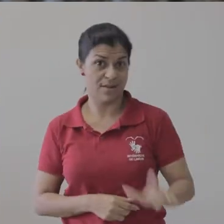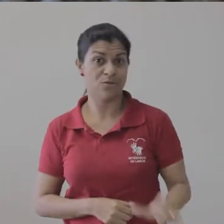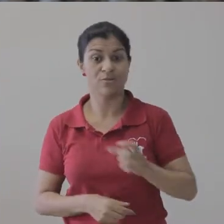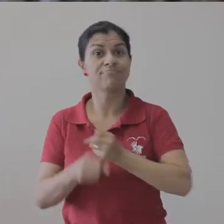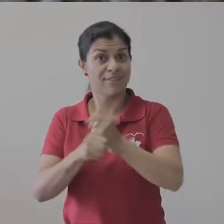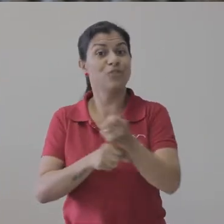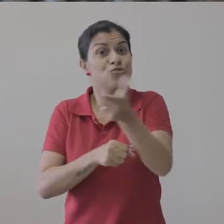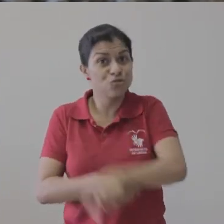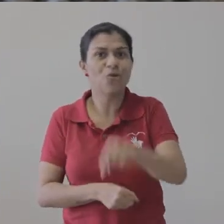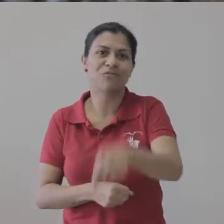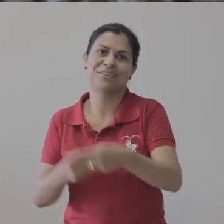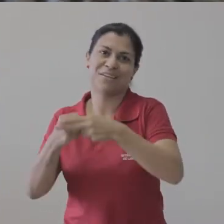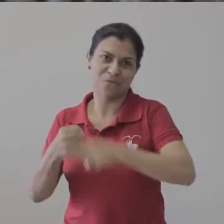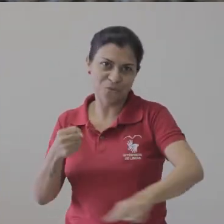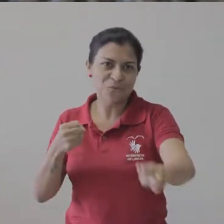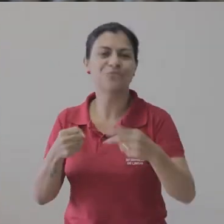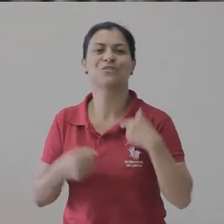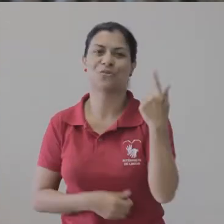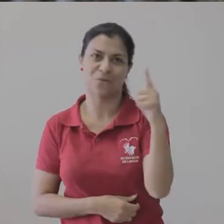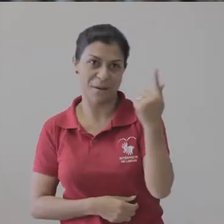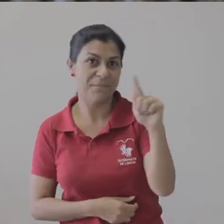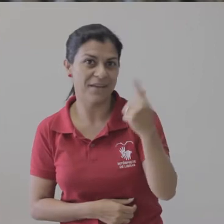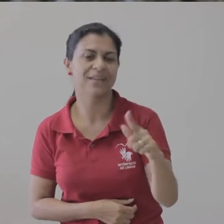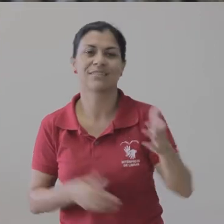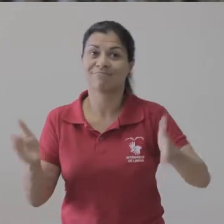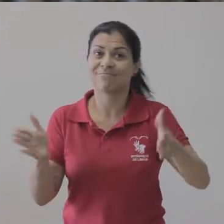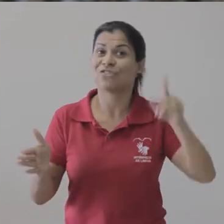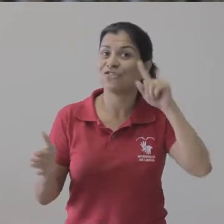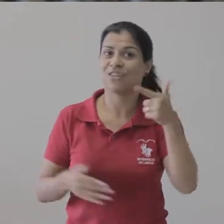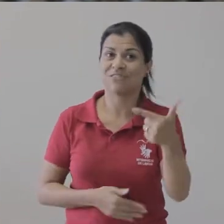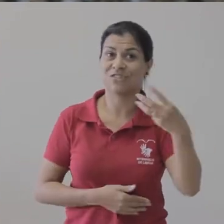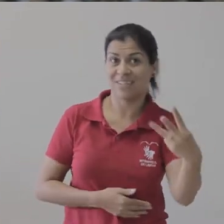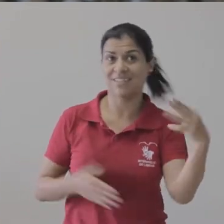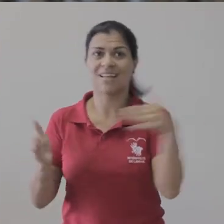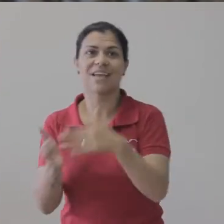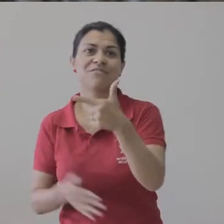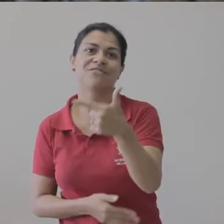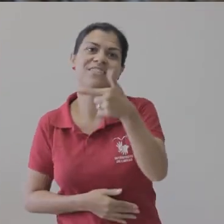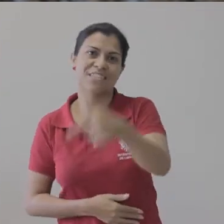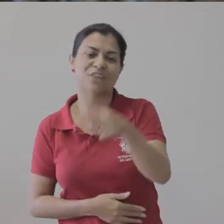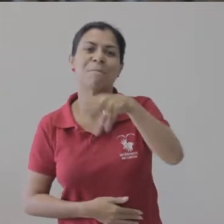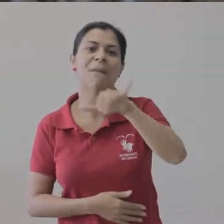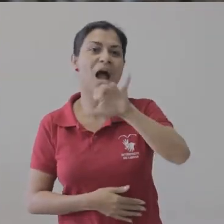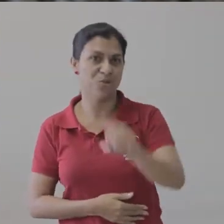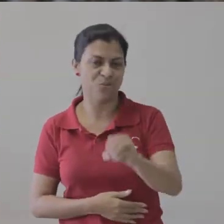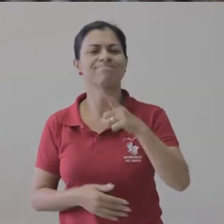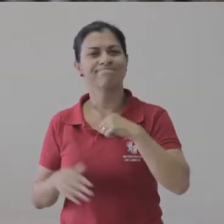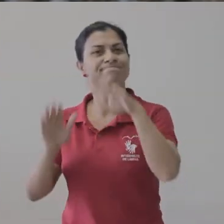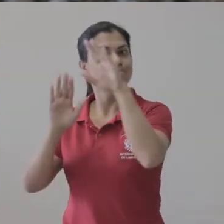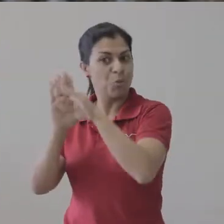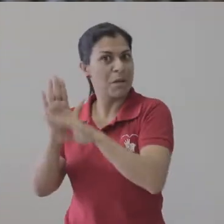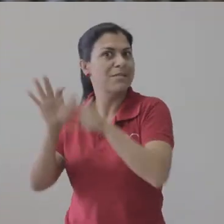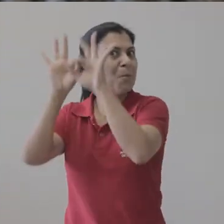Neste ano ela será realizada novamente aqui na UFIS, no Campos de Goiabeiras, entre os dias 23 e 27 de maio. A